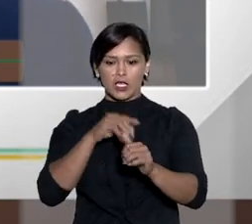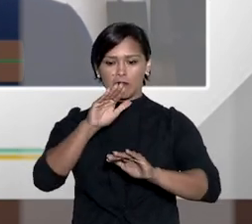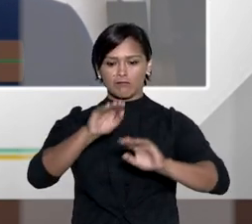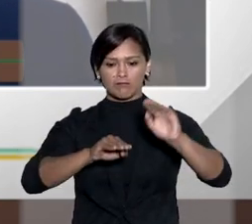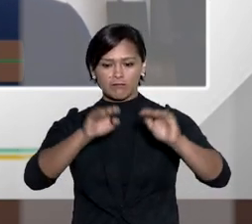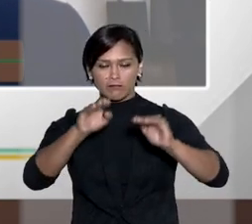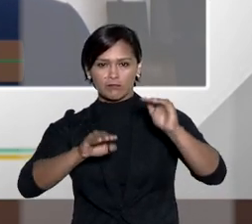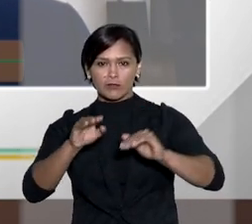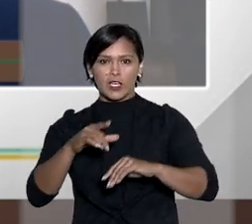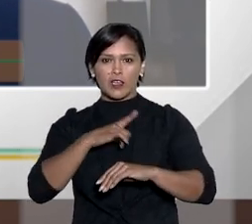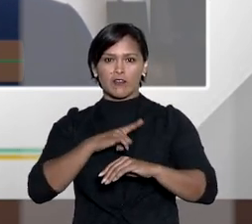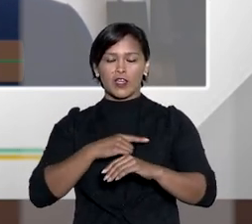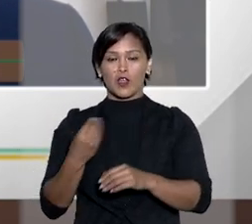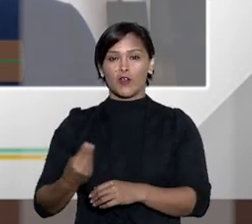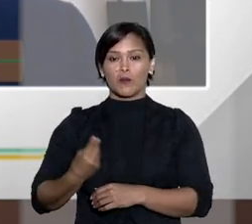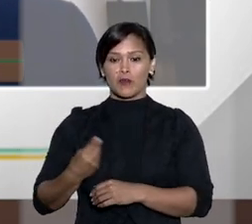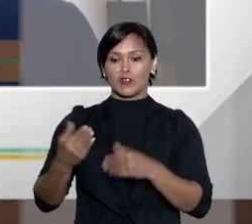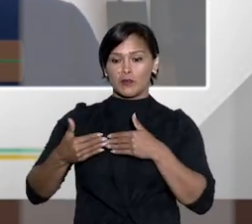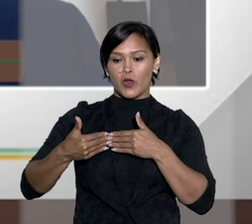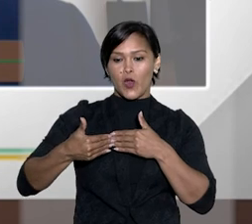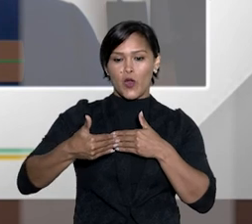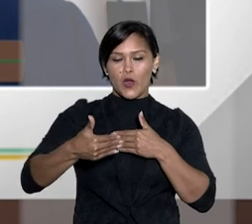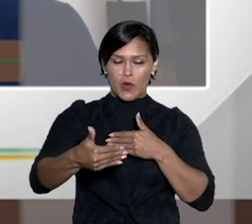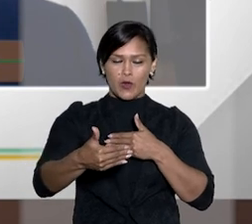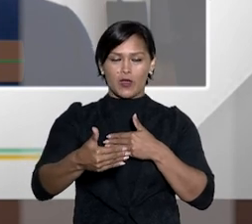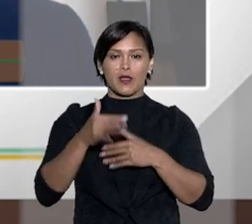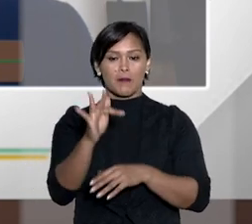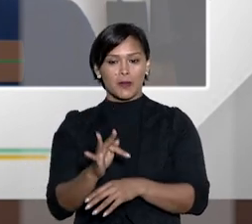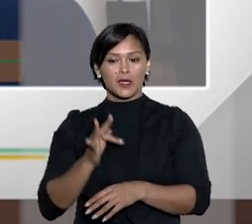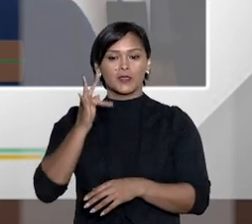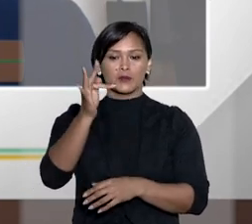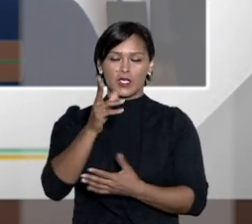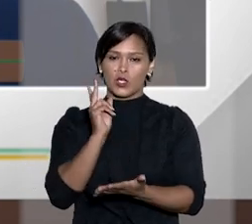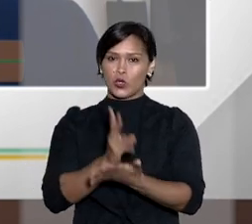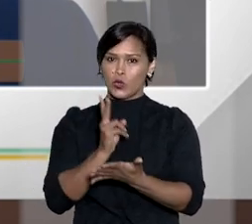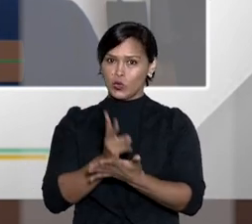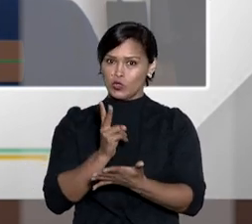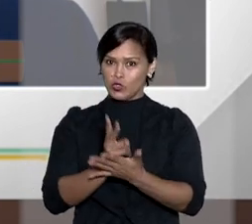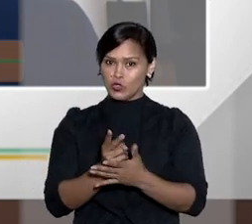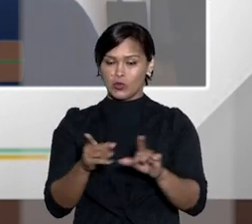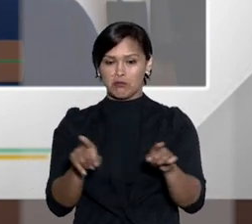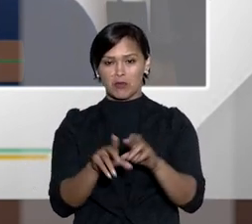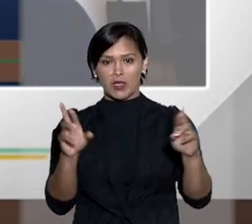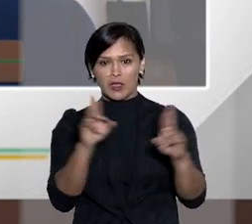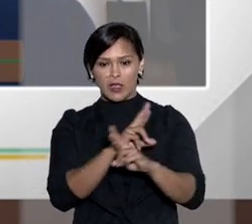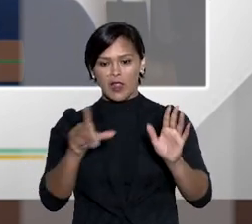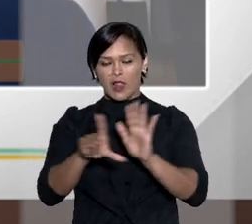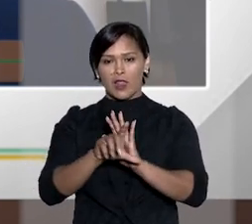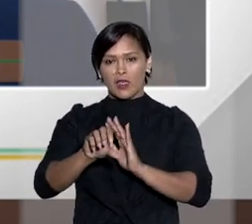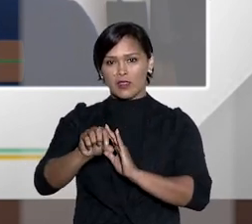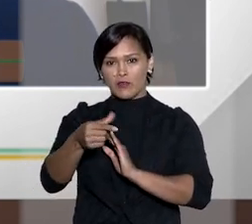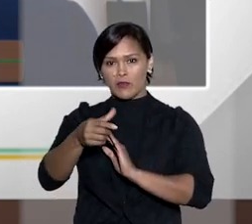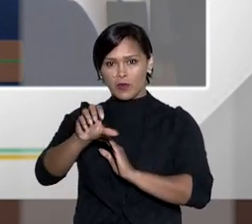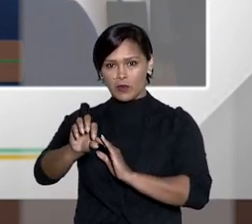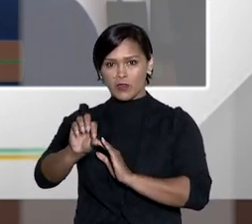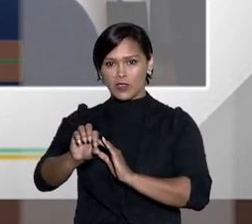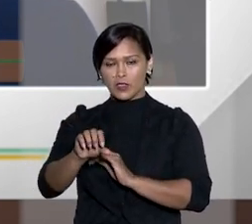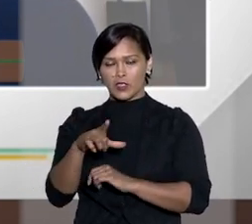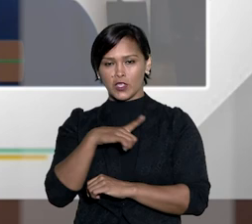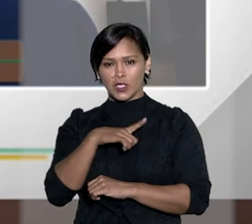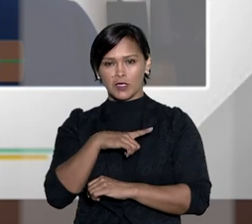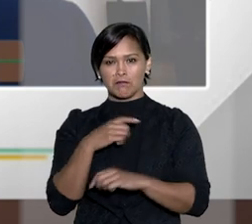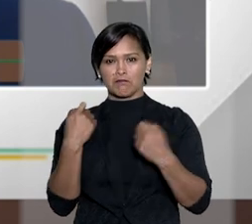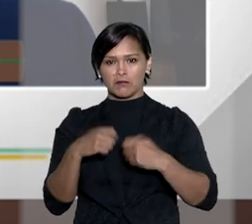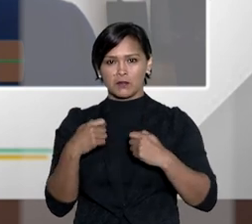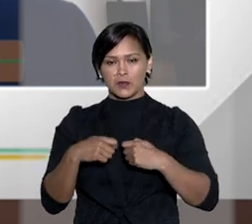é um rito que ele tem uma vem tendo uma vida uma vida longa mas para que ele seja preservado sobretudo